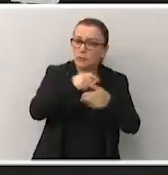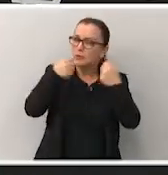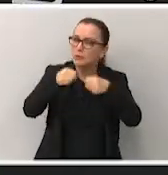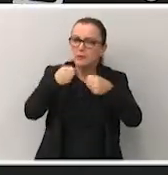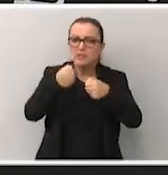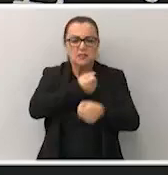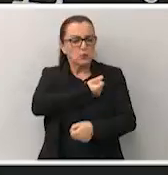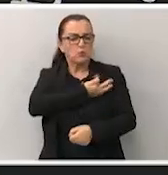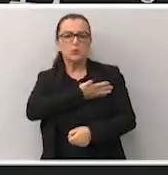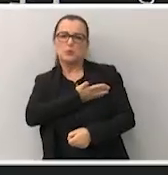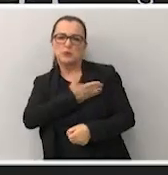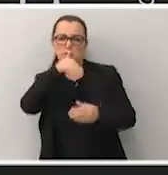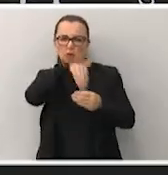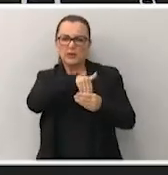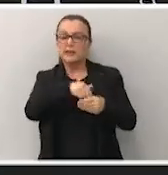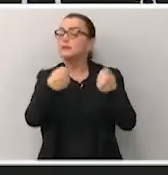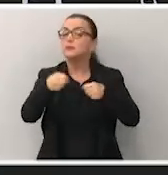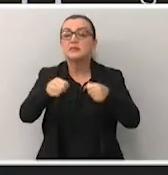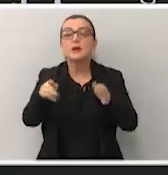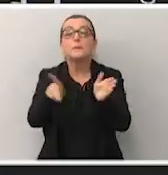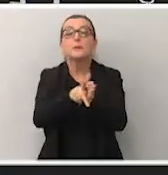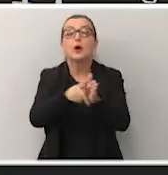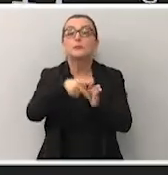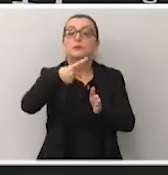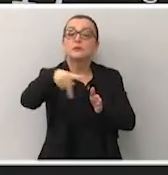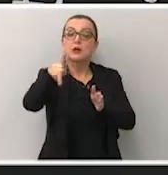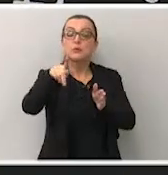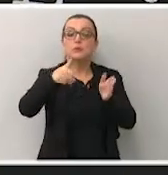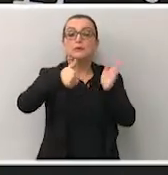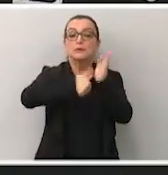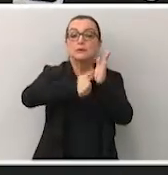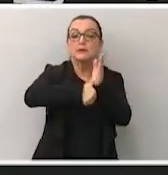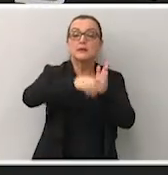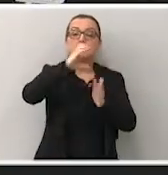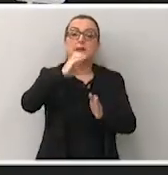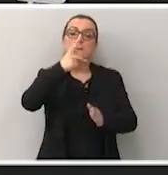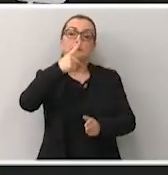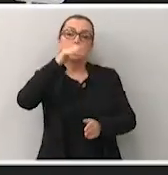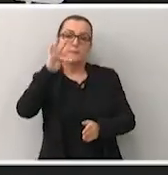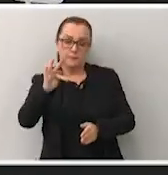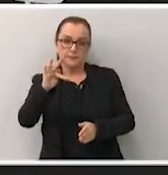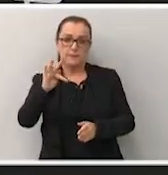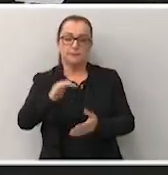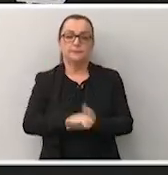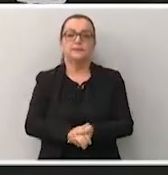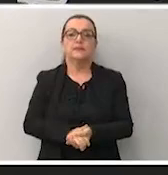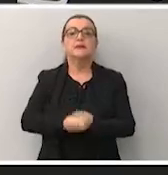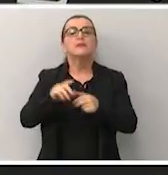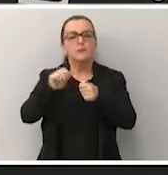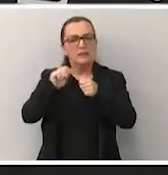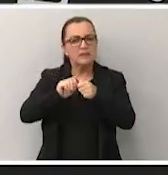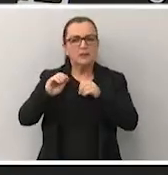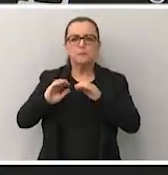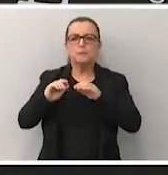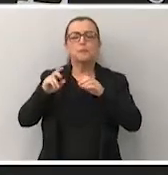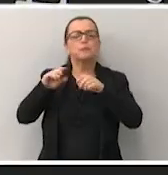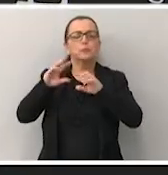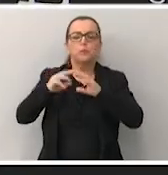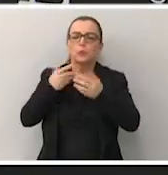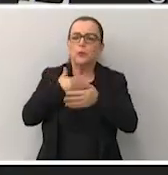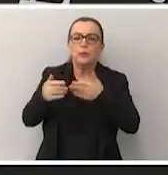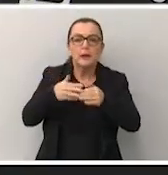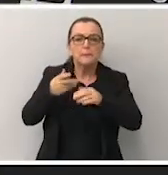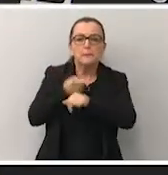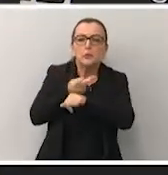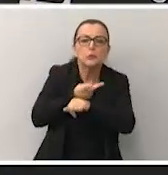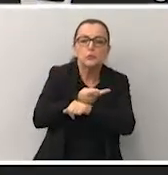nem do número do título de eleitor, você pode acessar as suas informações através do seu CPF e realizar as mesmas operações que